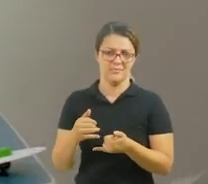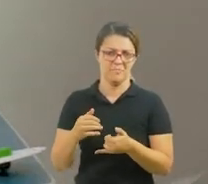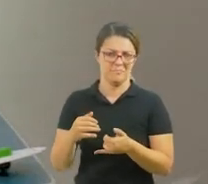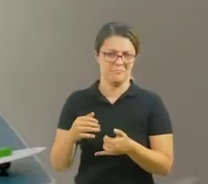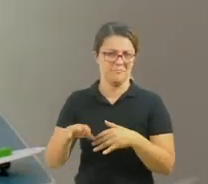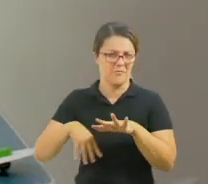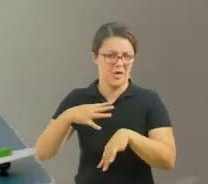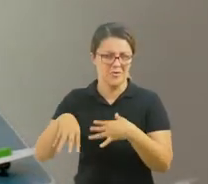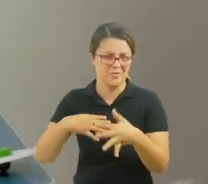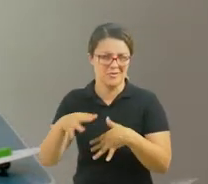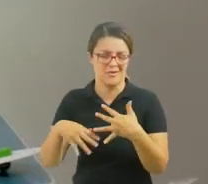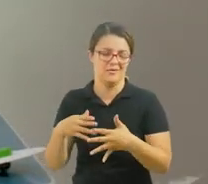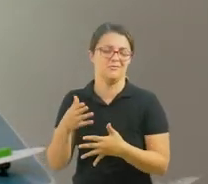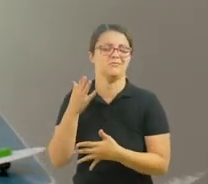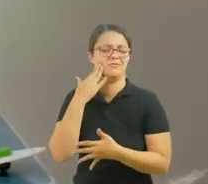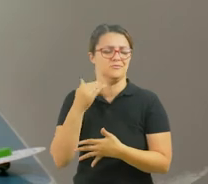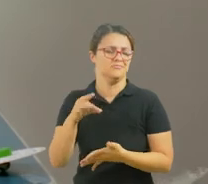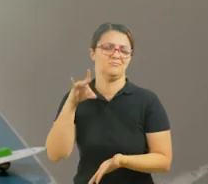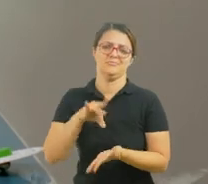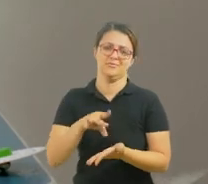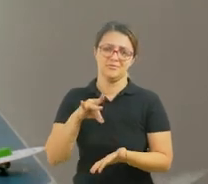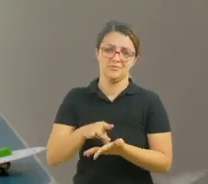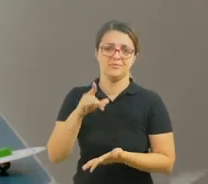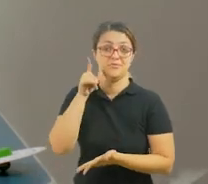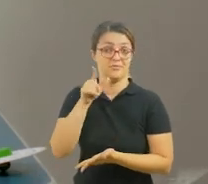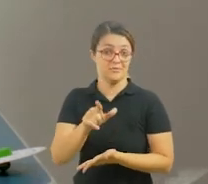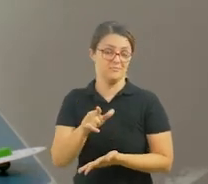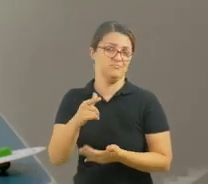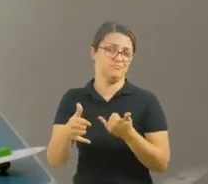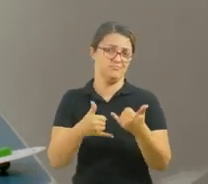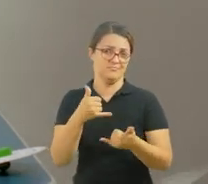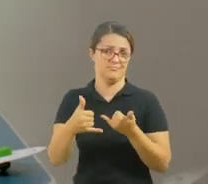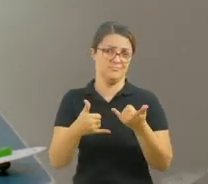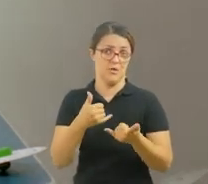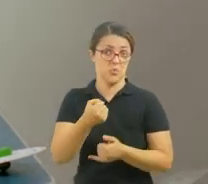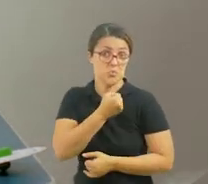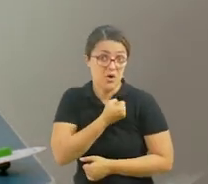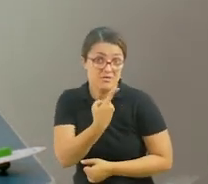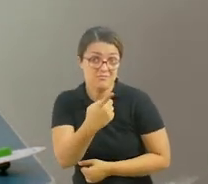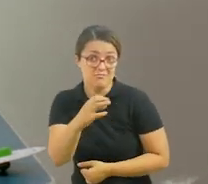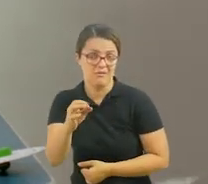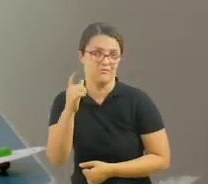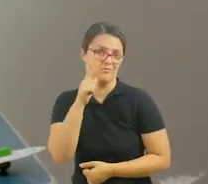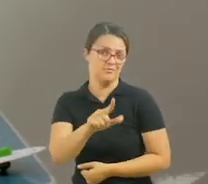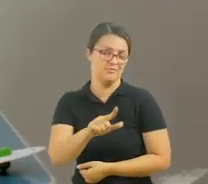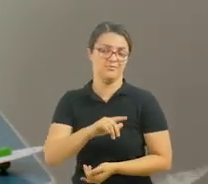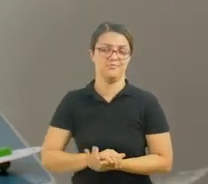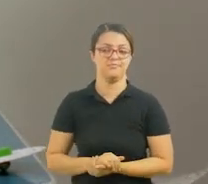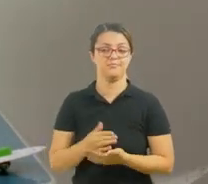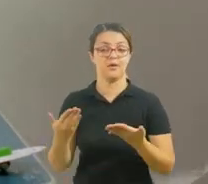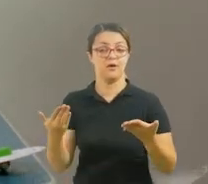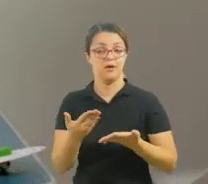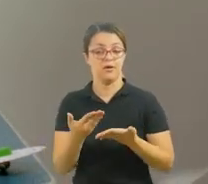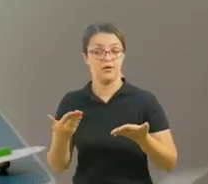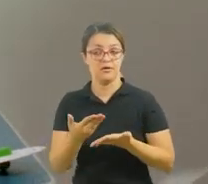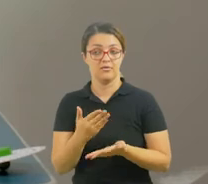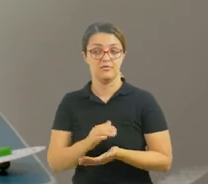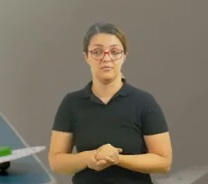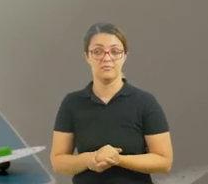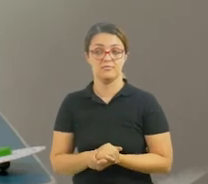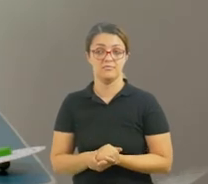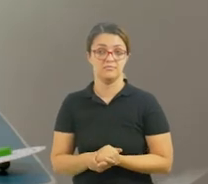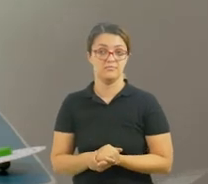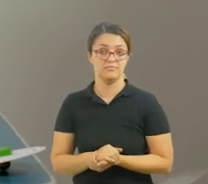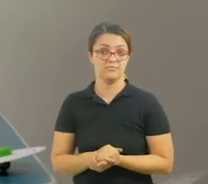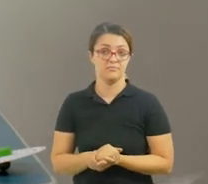bagunçado, mas em casa, com certeza, vocês vão tirar nota 10. E agora, eu vou falar sobre